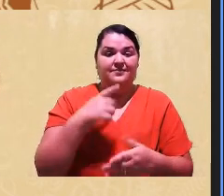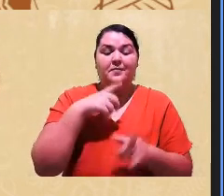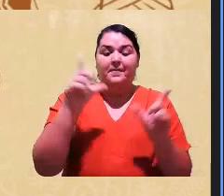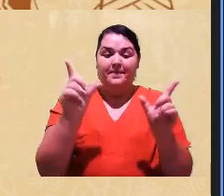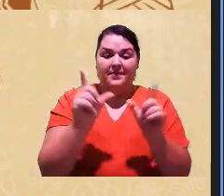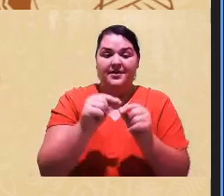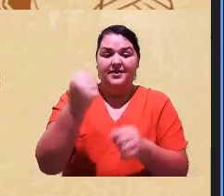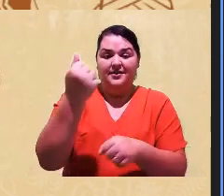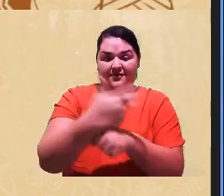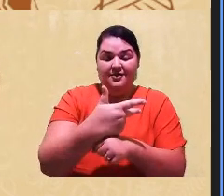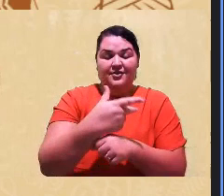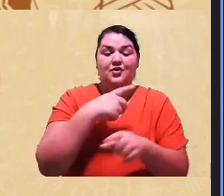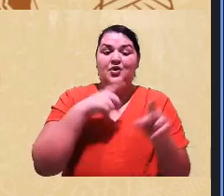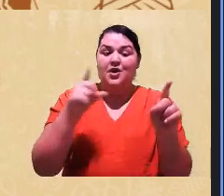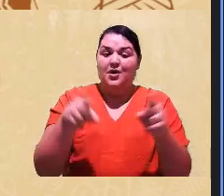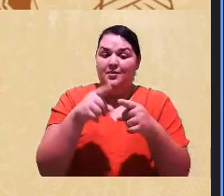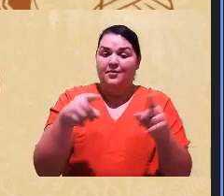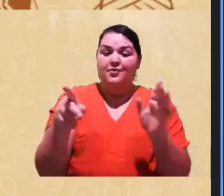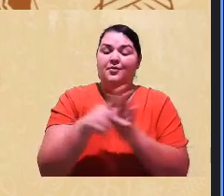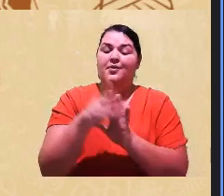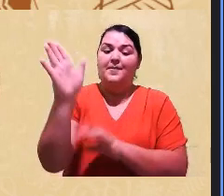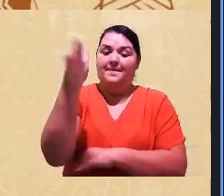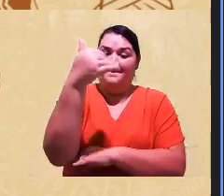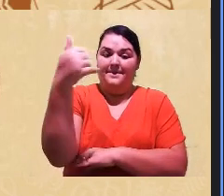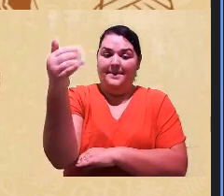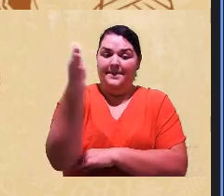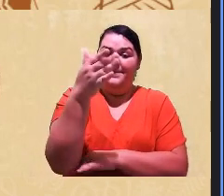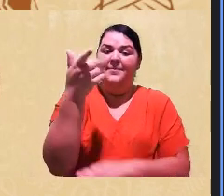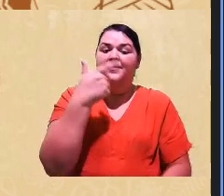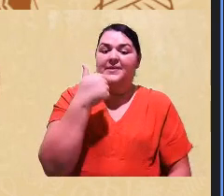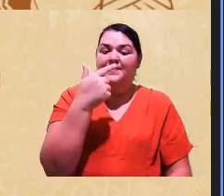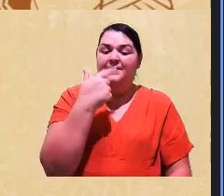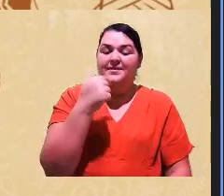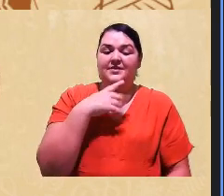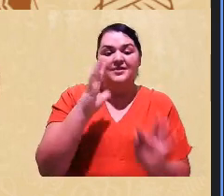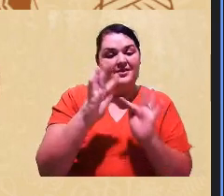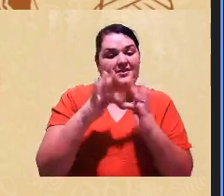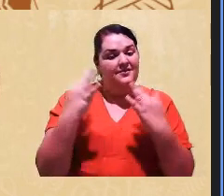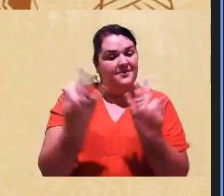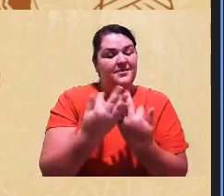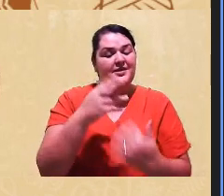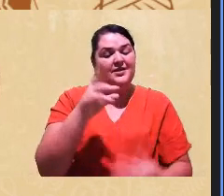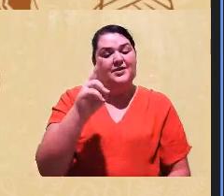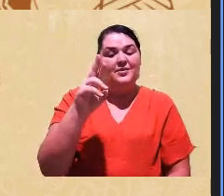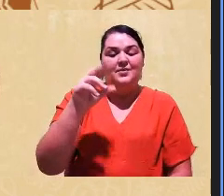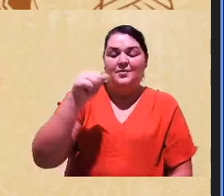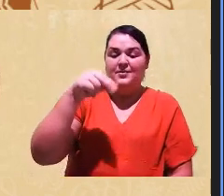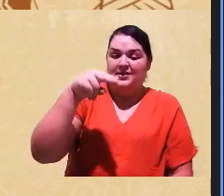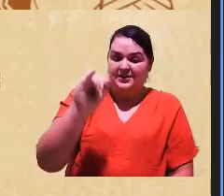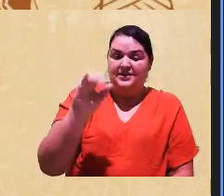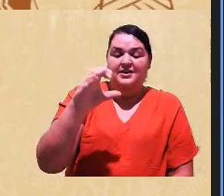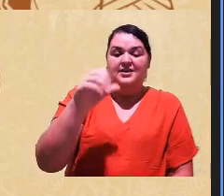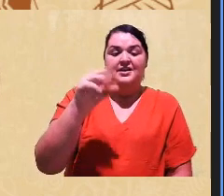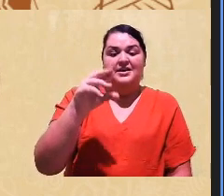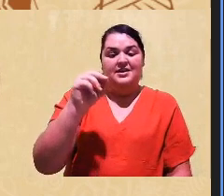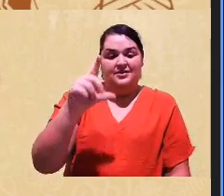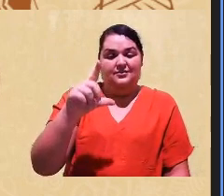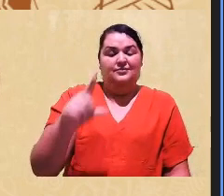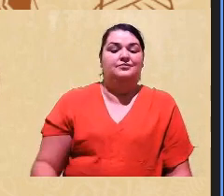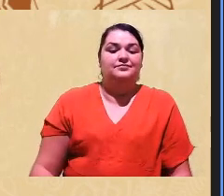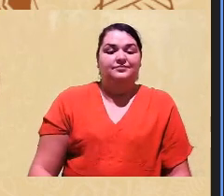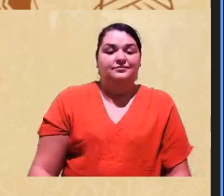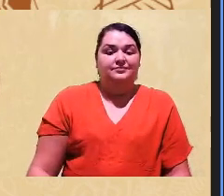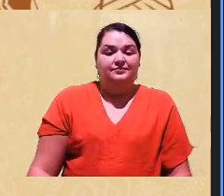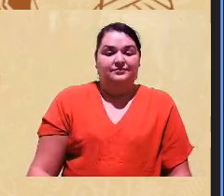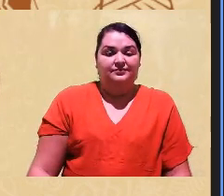de uma música intitulada Bandeira Vermelha das minhas parentes lindas, o Ani e Carol Tuxá. Quem somos